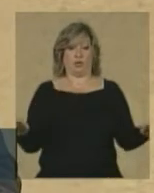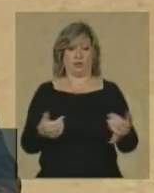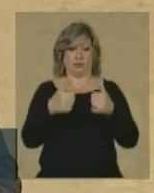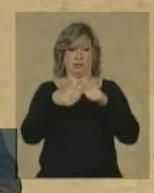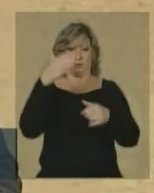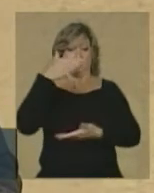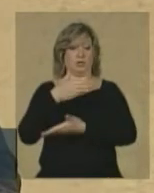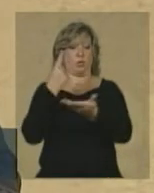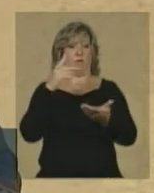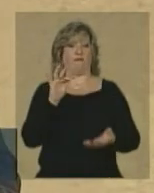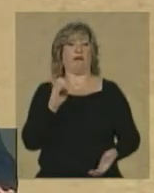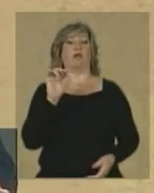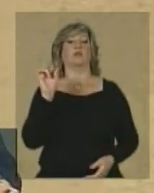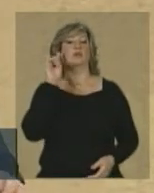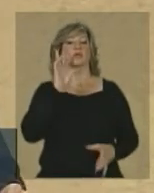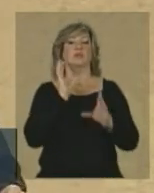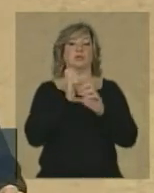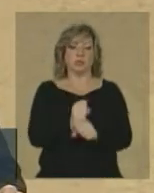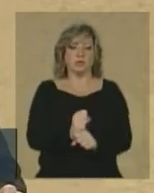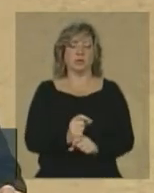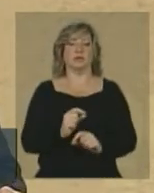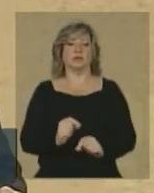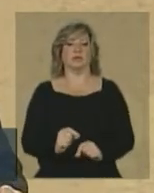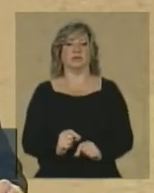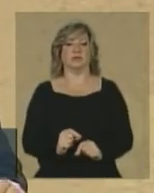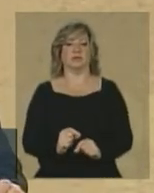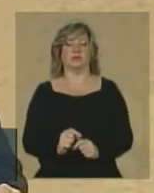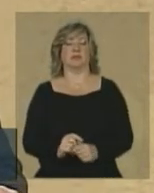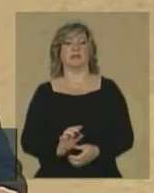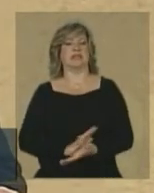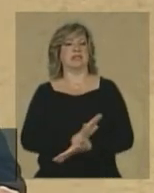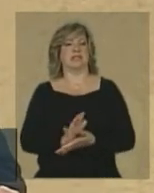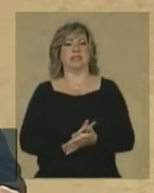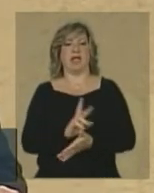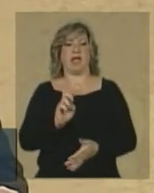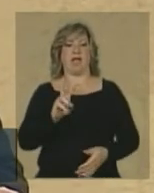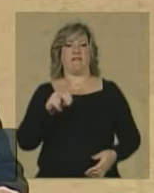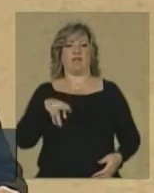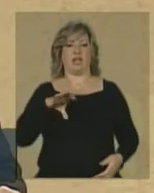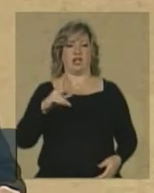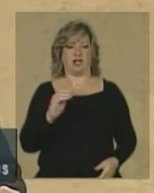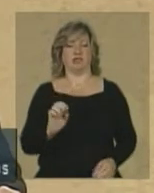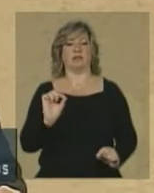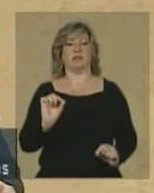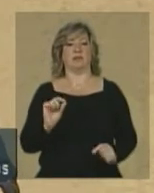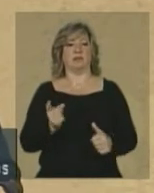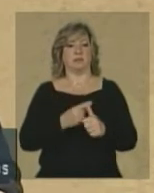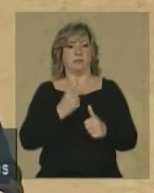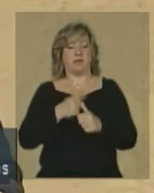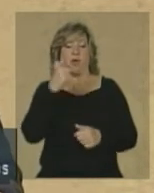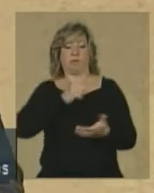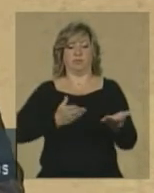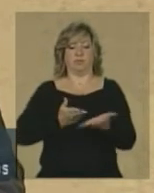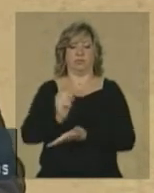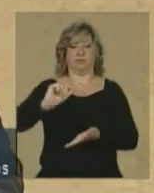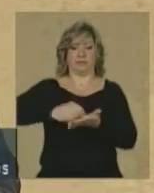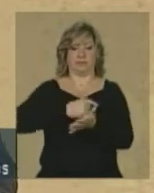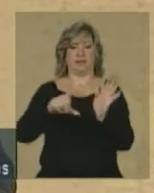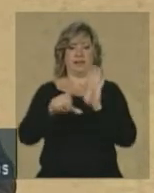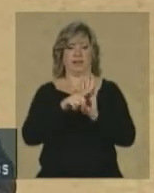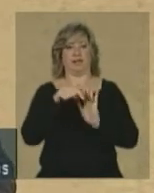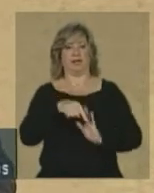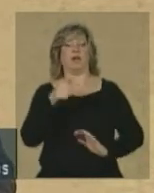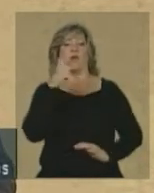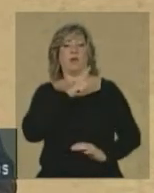histórico que, sem revanchismo, acontece com a sanção, em primeiro lugar, da lei que assegura o acesso a